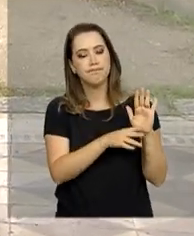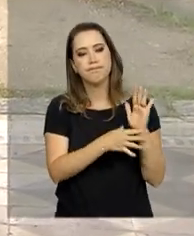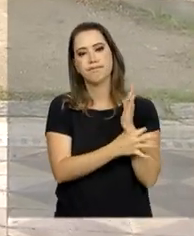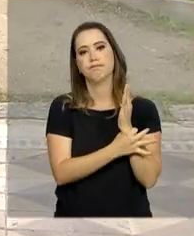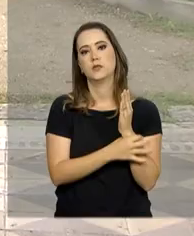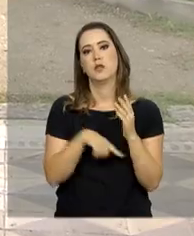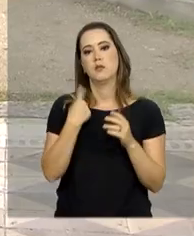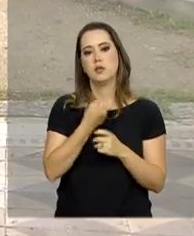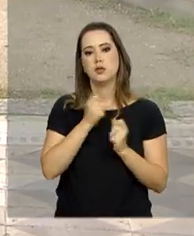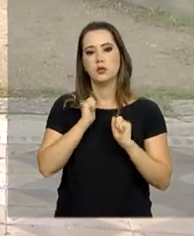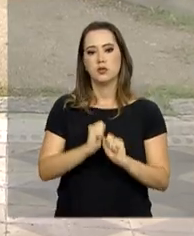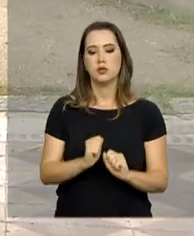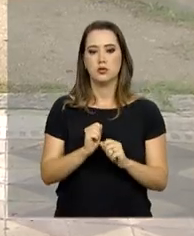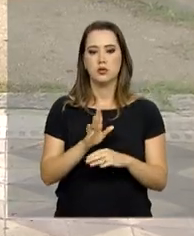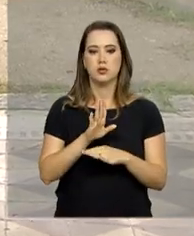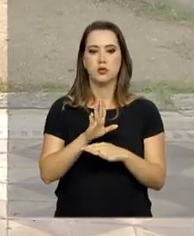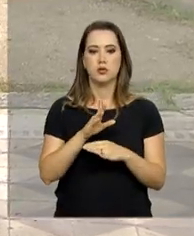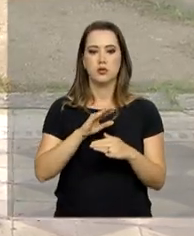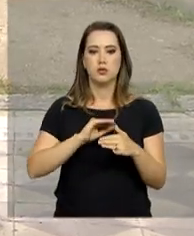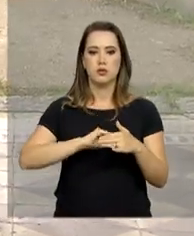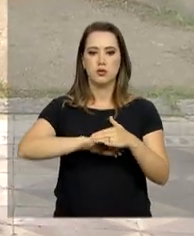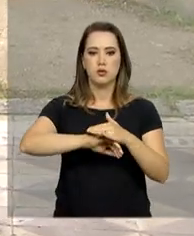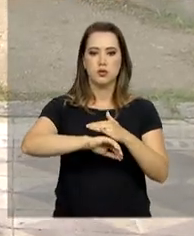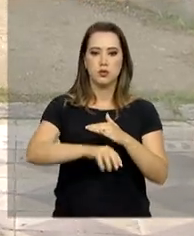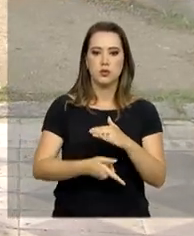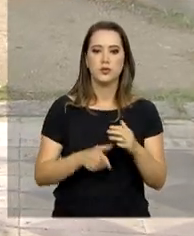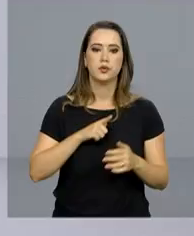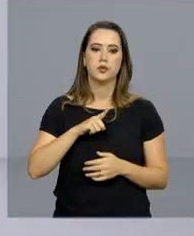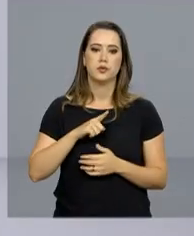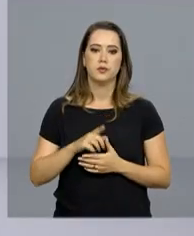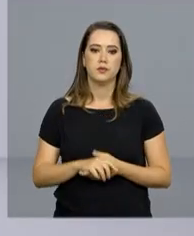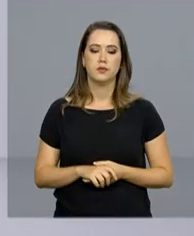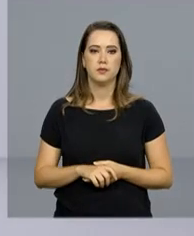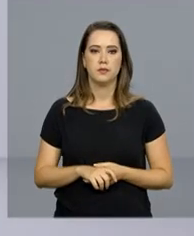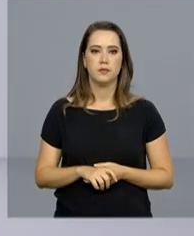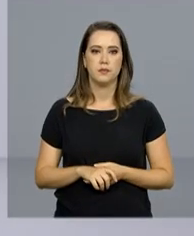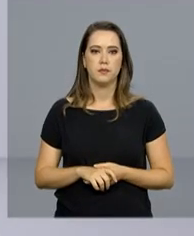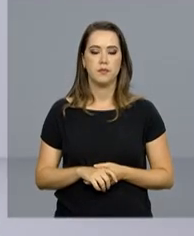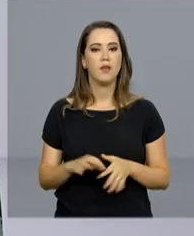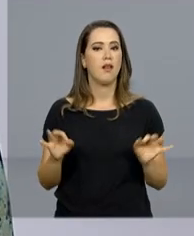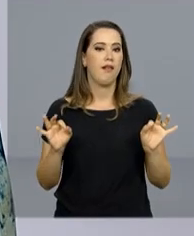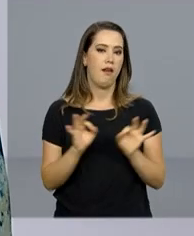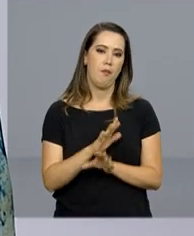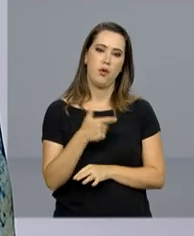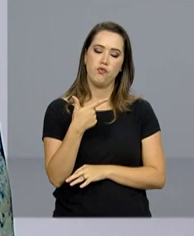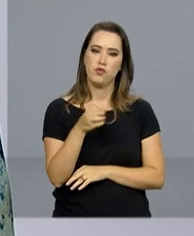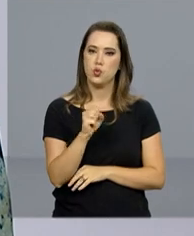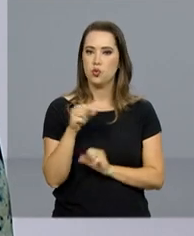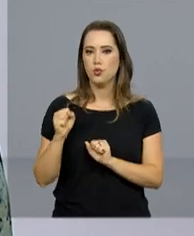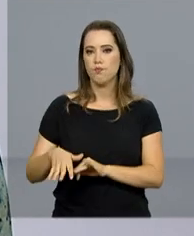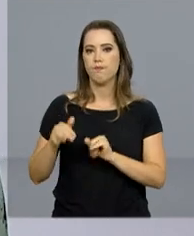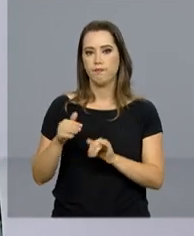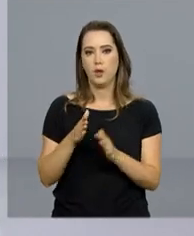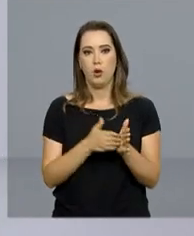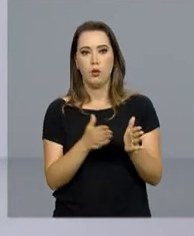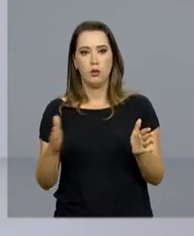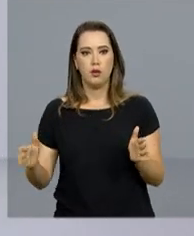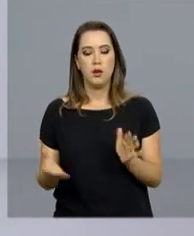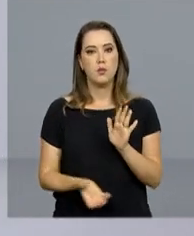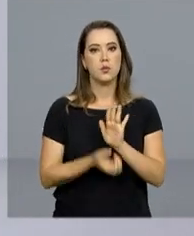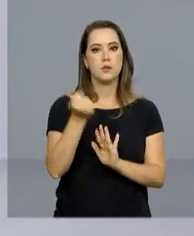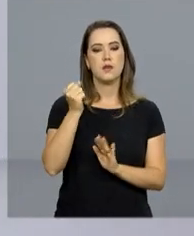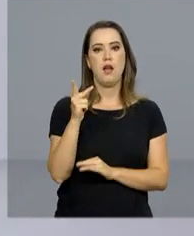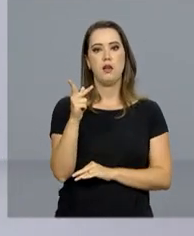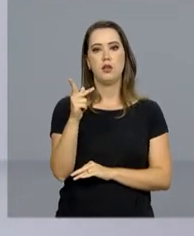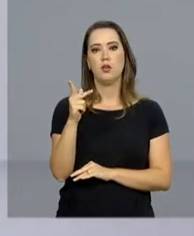fazer a escavação do que sobrou, né? Termina em 28 de setembro o prazo de saque